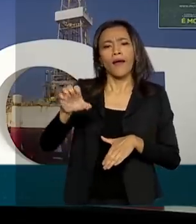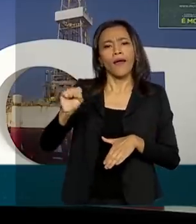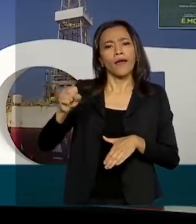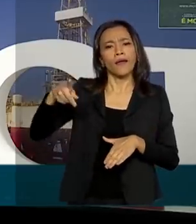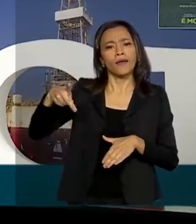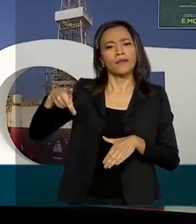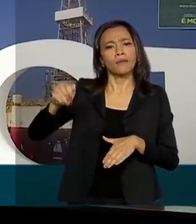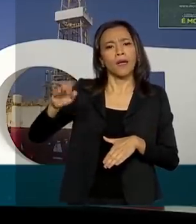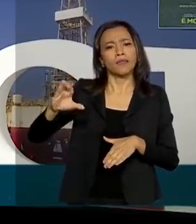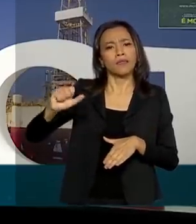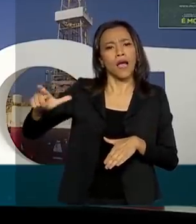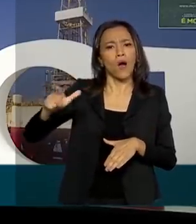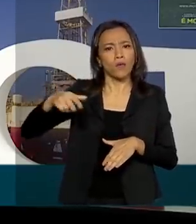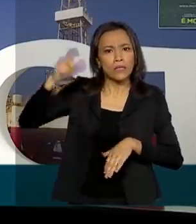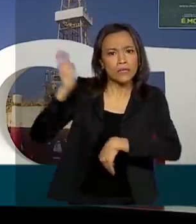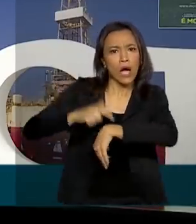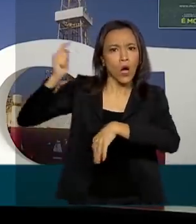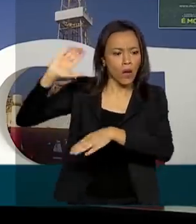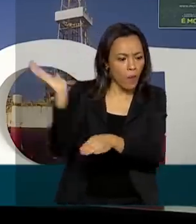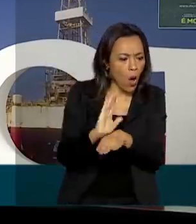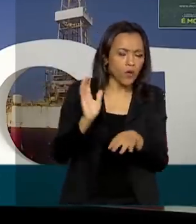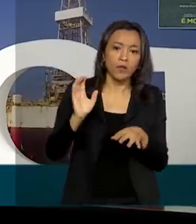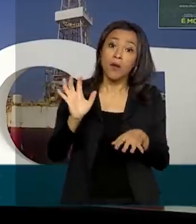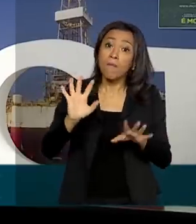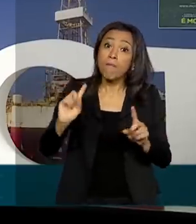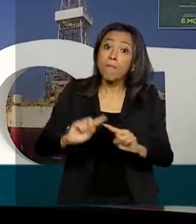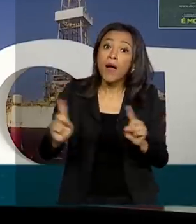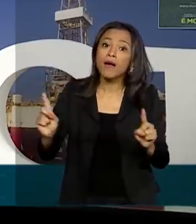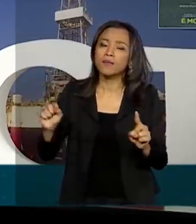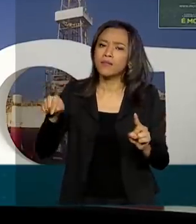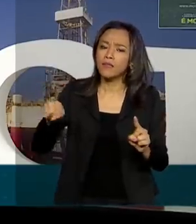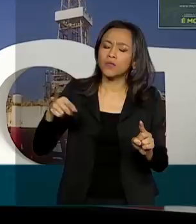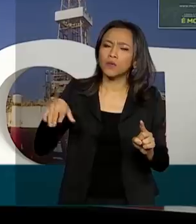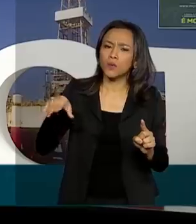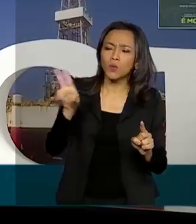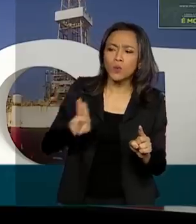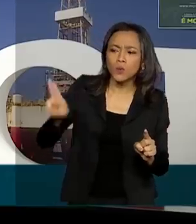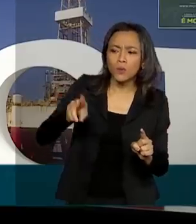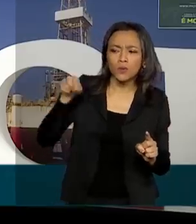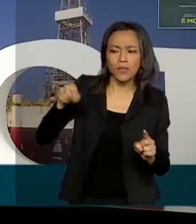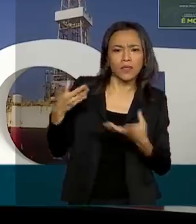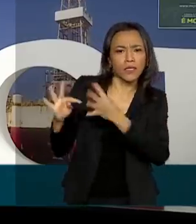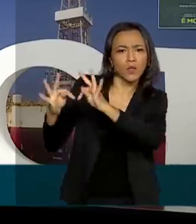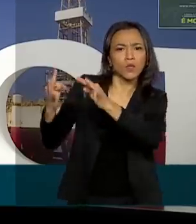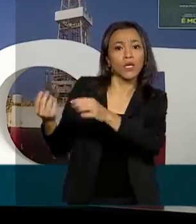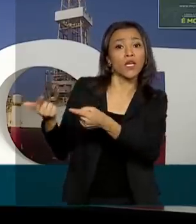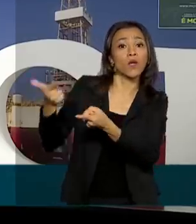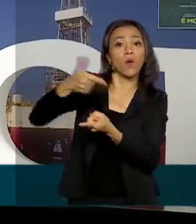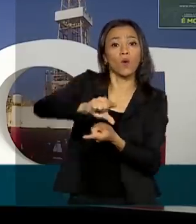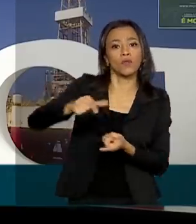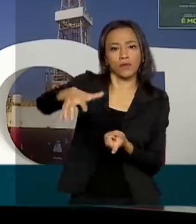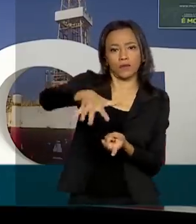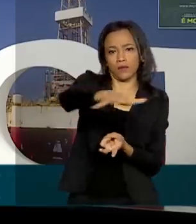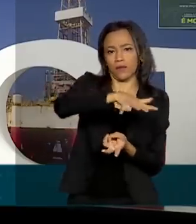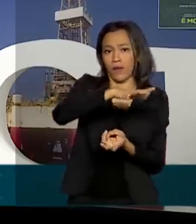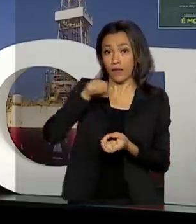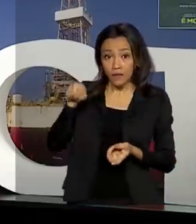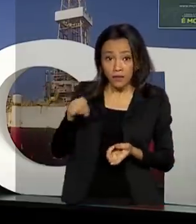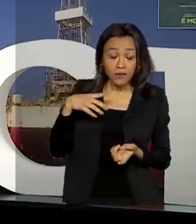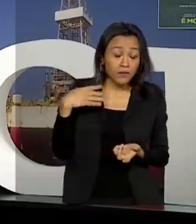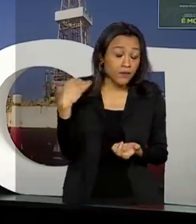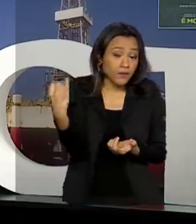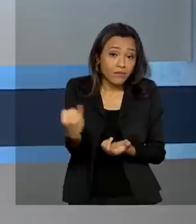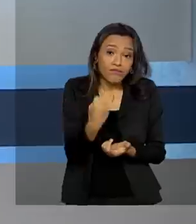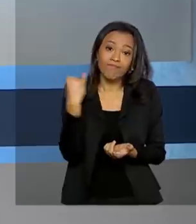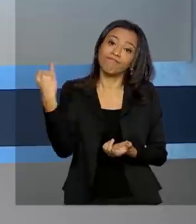retorno muito grande, mas os chamados spin-offs, os desdobramentos, o uso daquela tecnologia em outros setores, isso sim é o que vai dar um